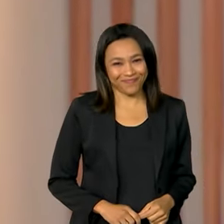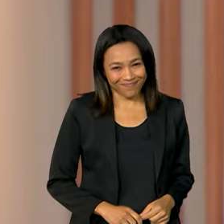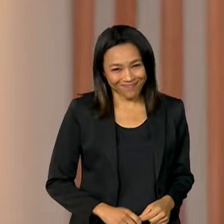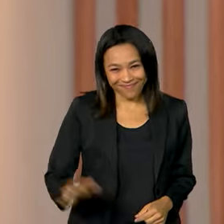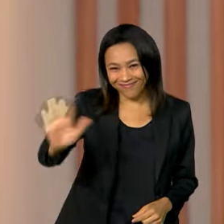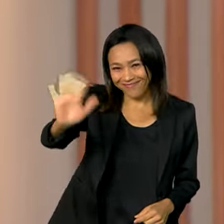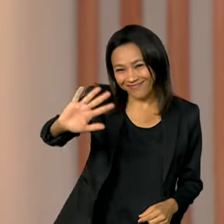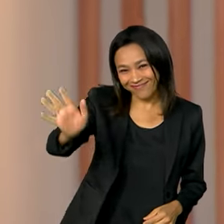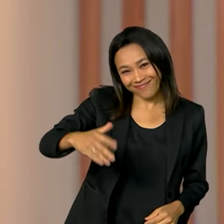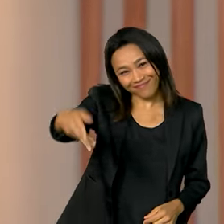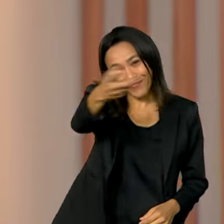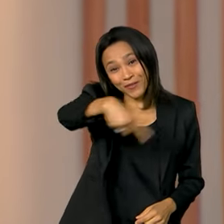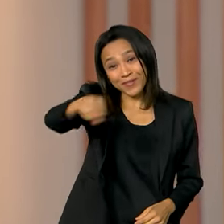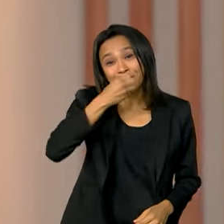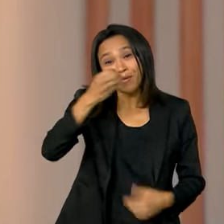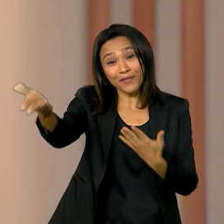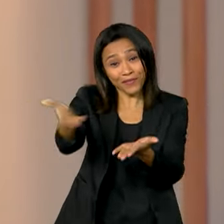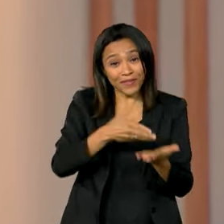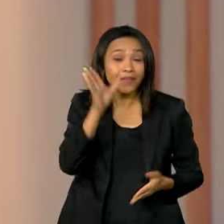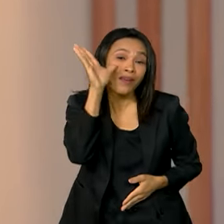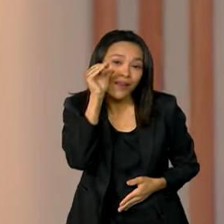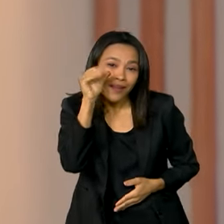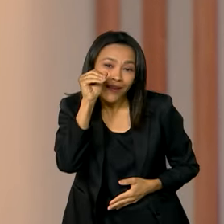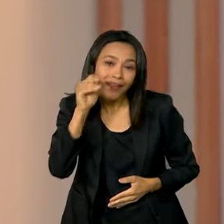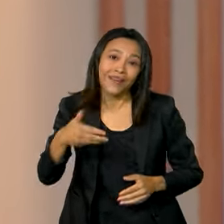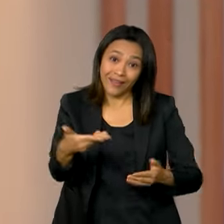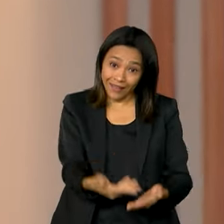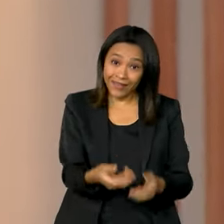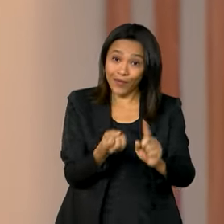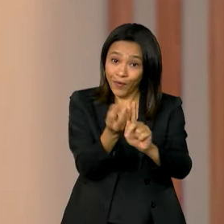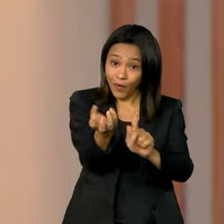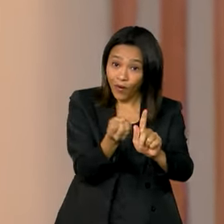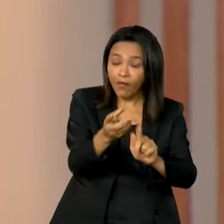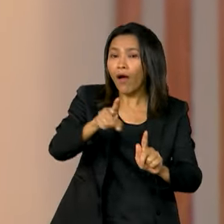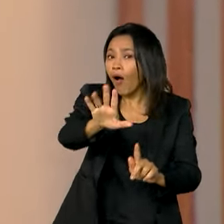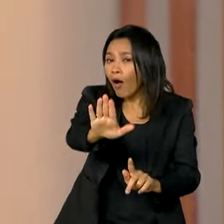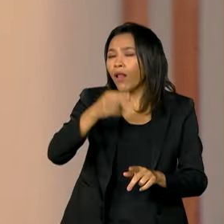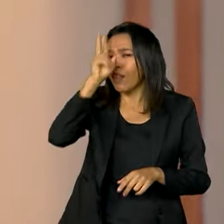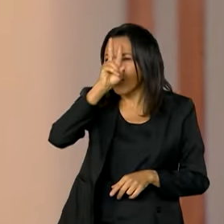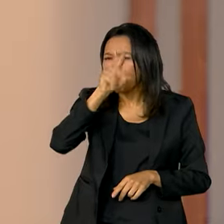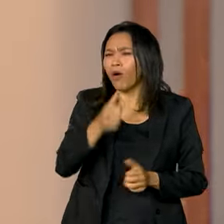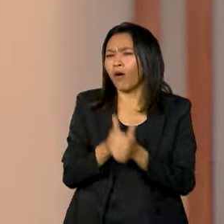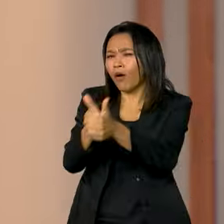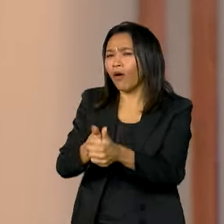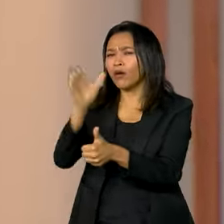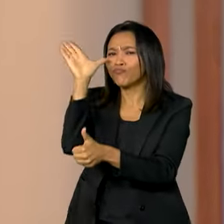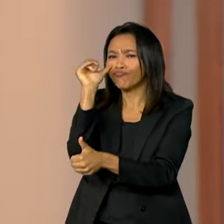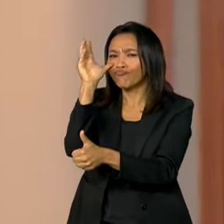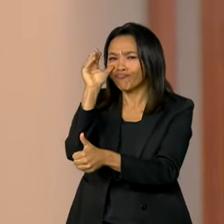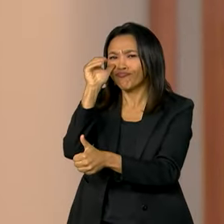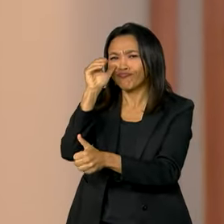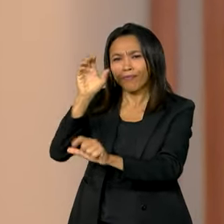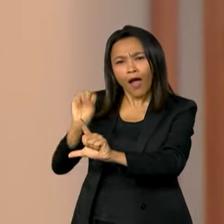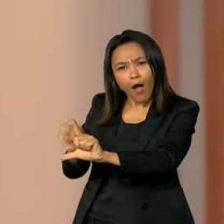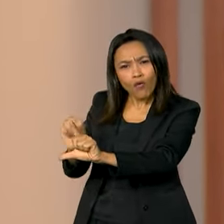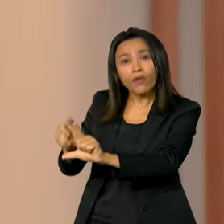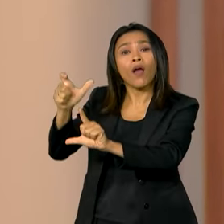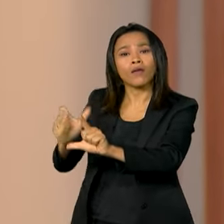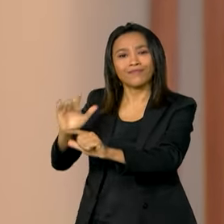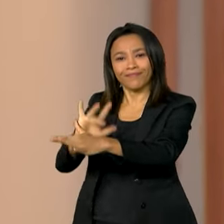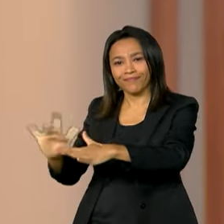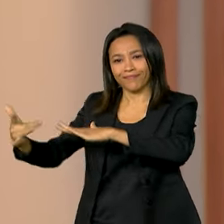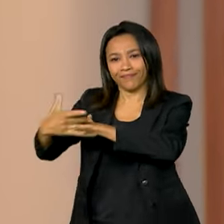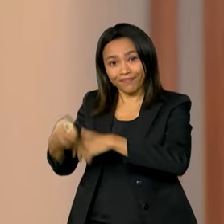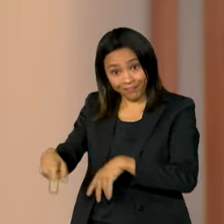Olá, seja muito bem-vindo ao canal GOV. Lembrando que você pode nos acompanhar também ao vivo pelas redes sociais